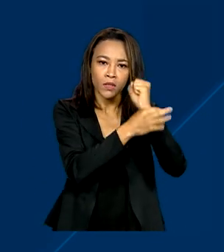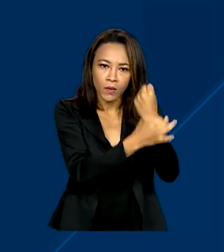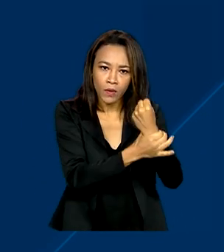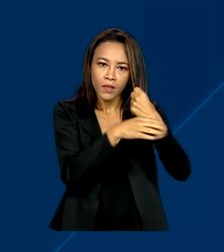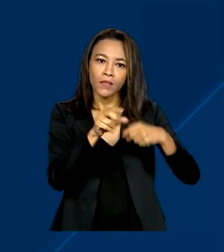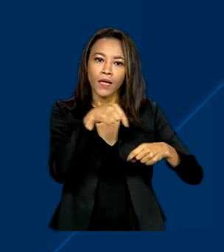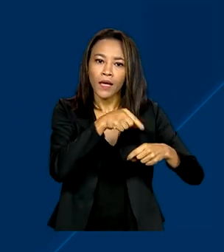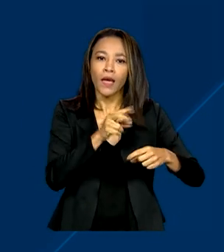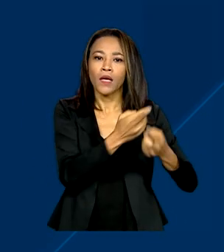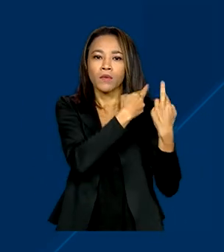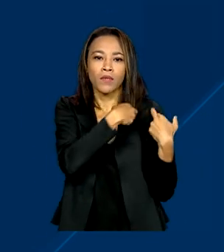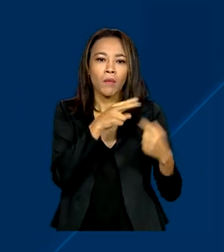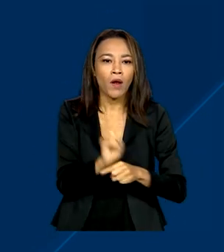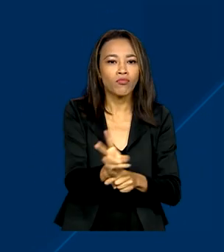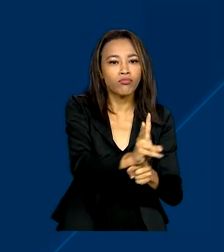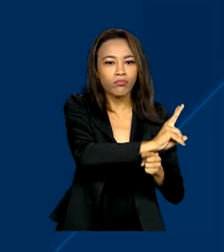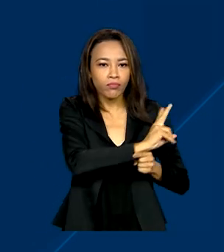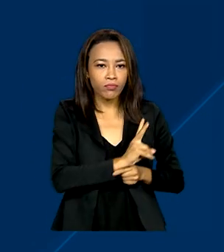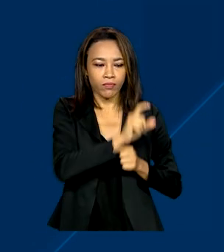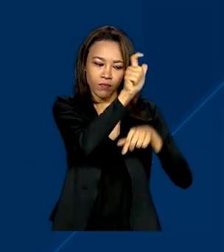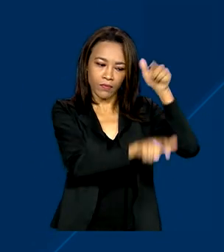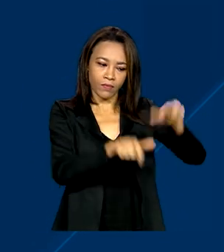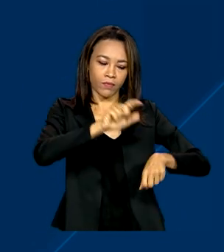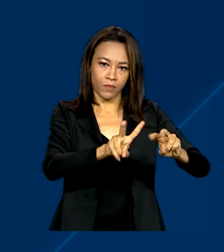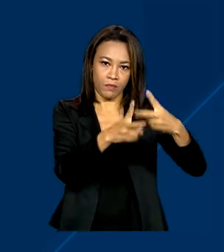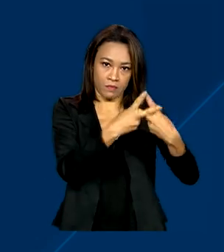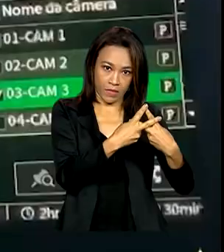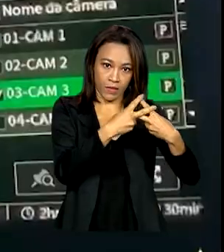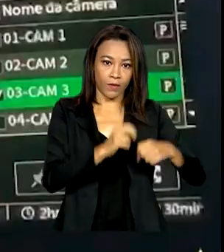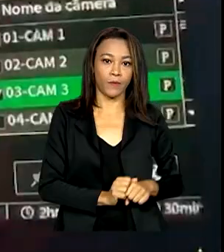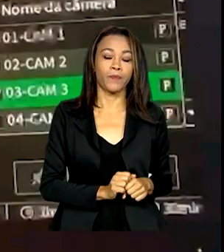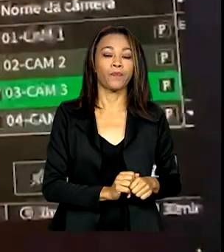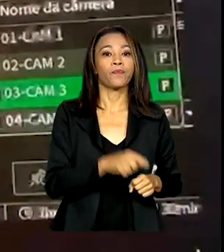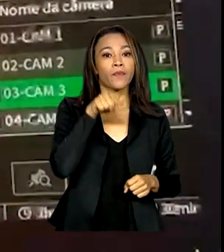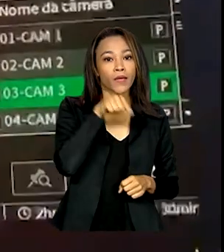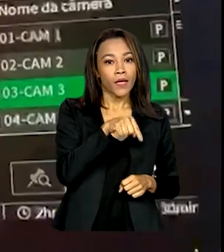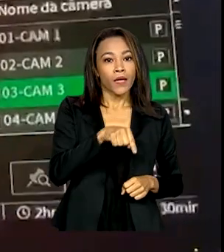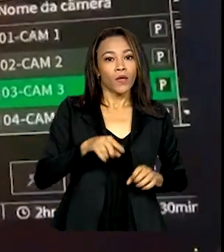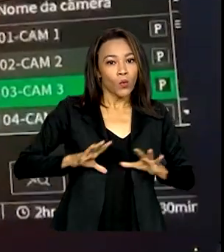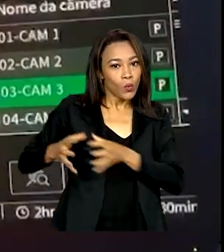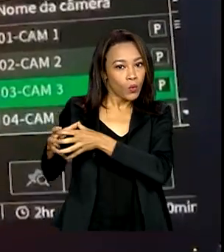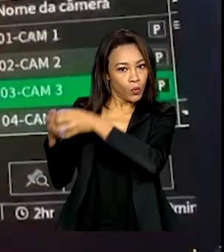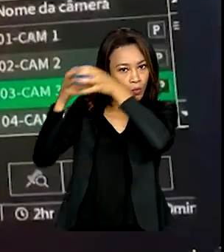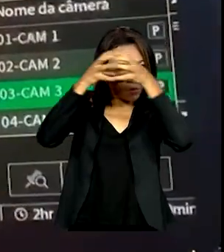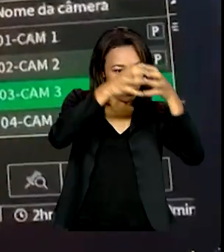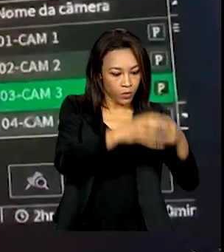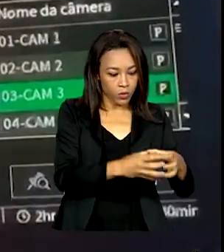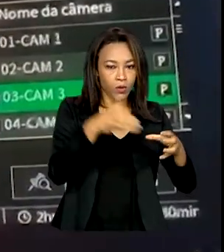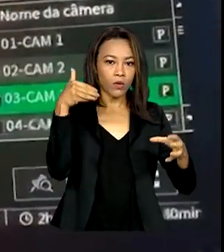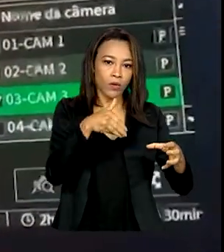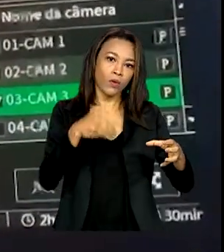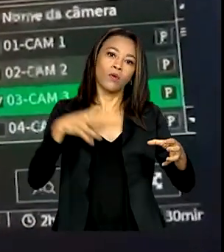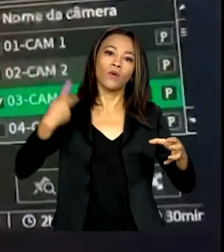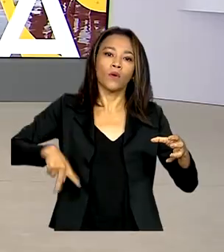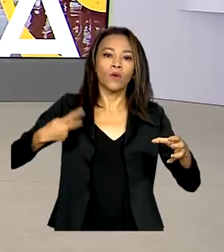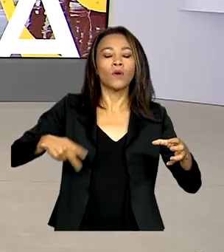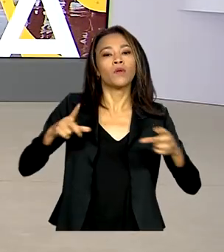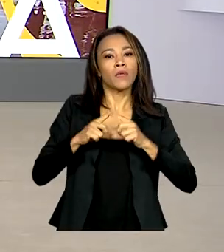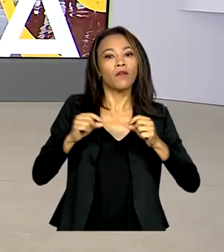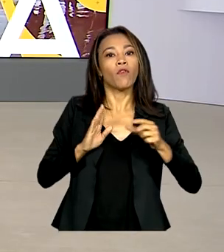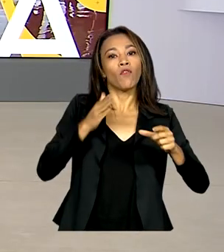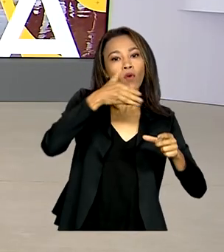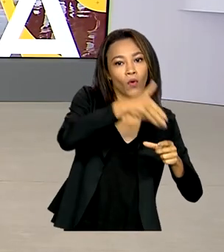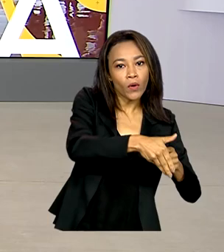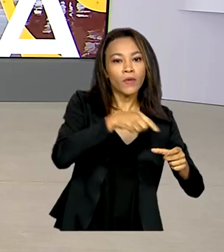vigilância e custódia dos presos. Nas últimas horas, o efetivo da Força Nacional foi reforçado e as tratativas estão